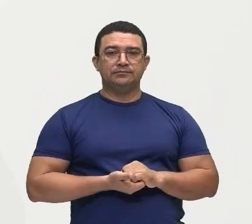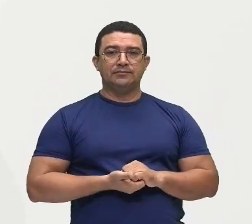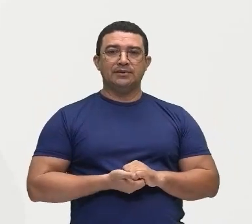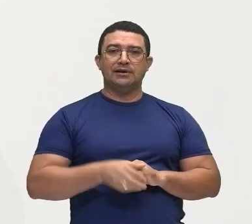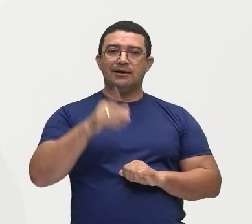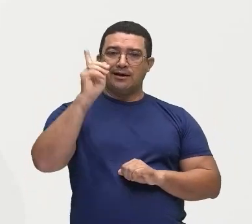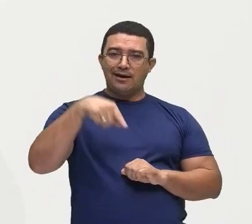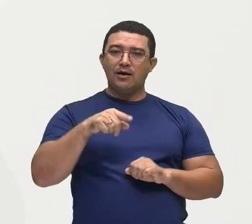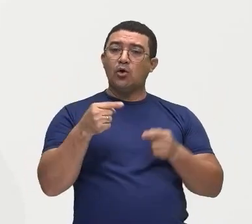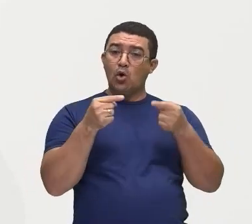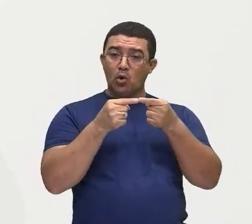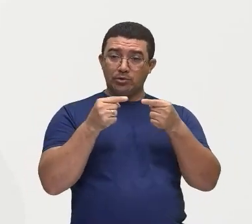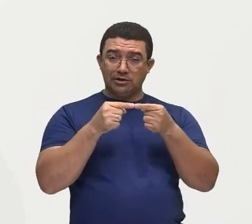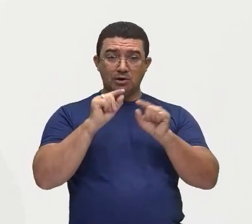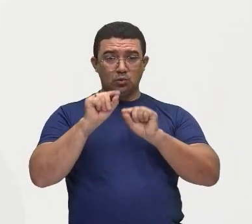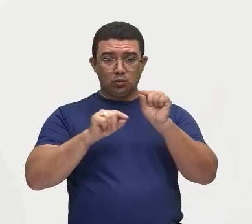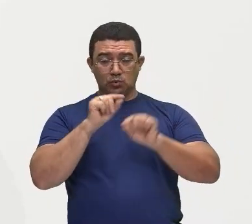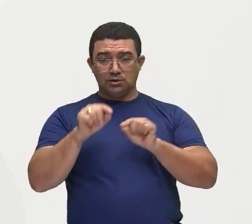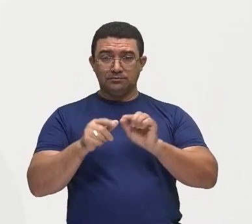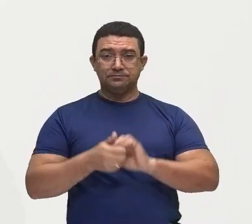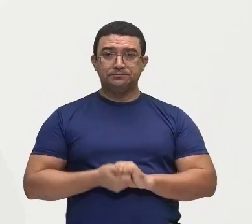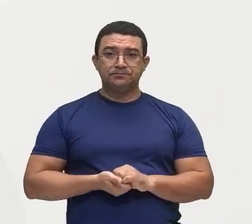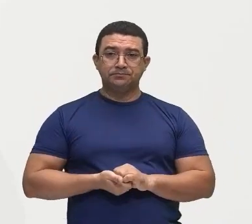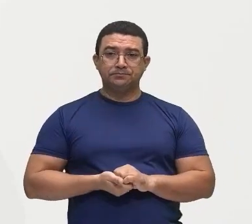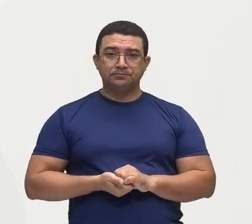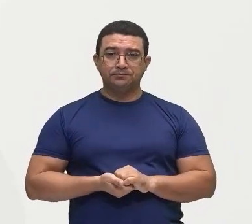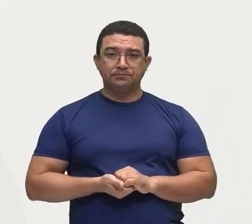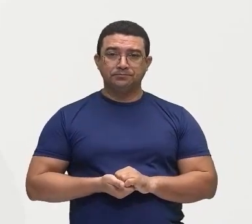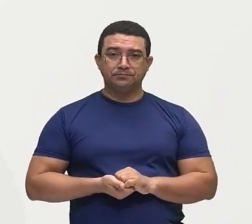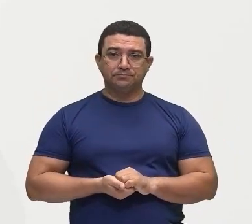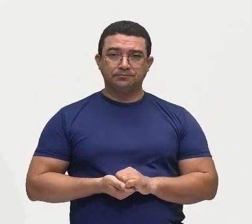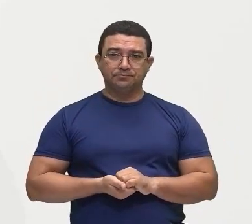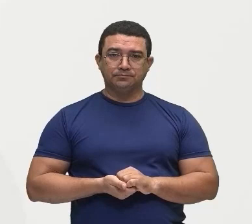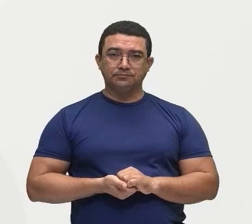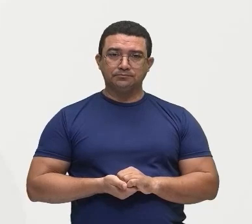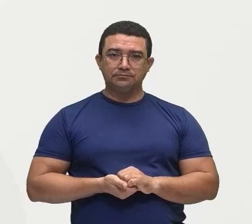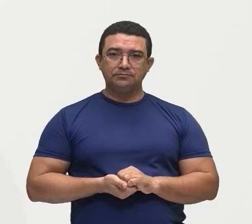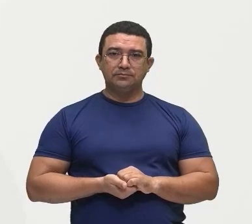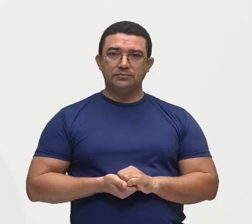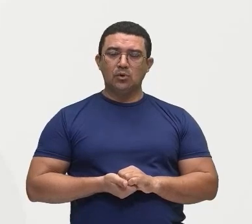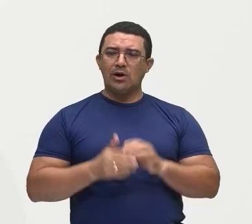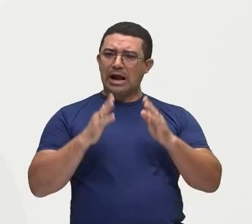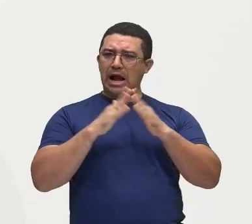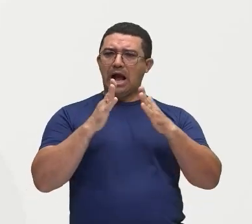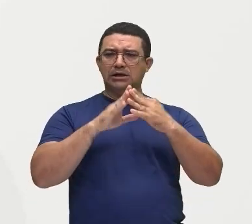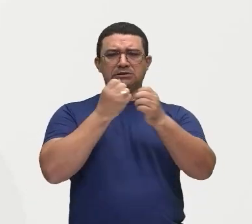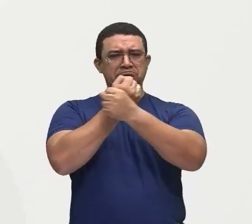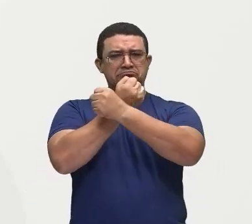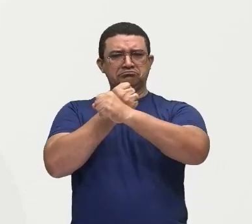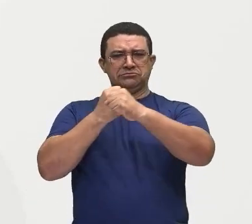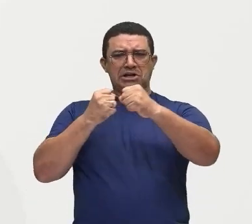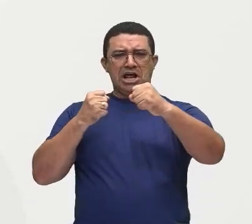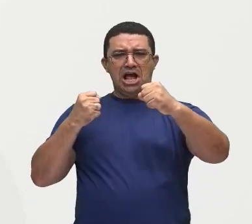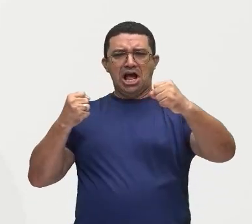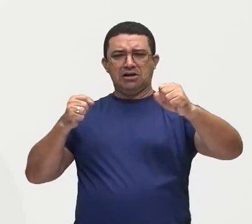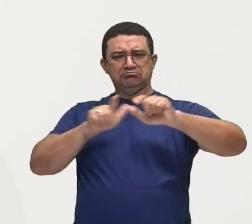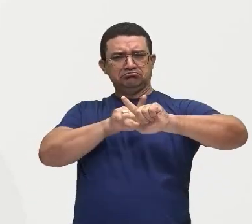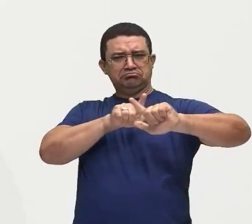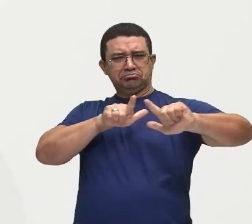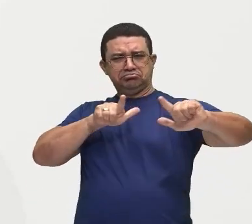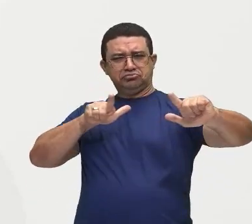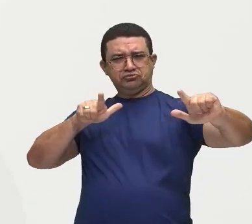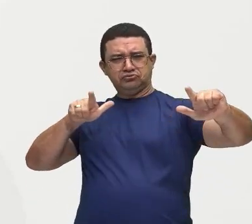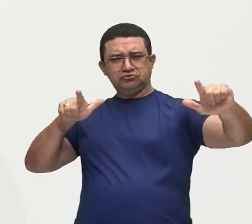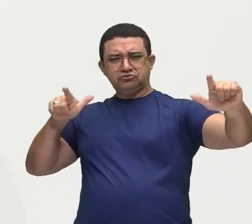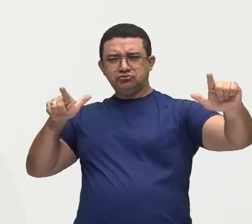corresponder aí a grandes propriedades rurais, né? Diferentemente do que a gente